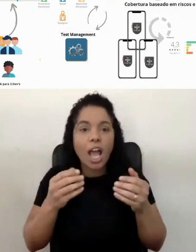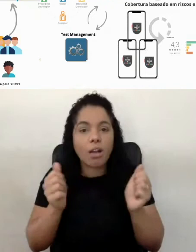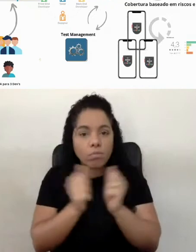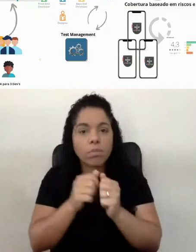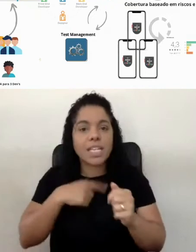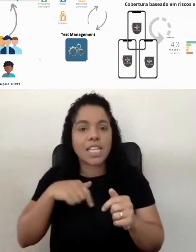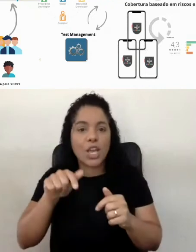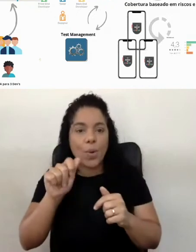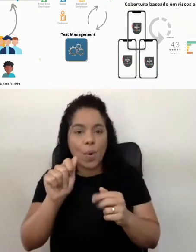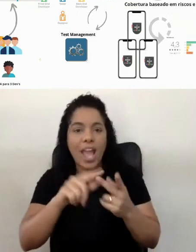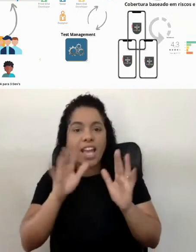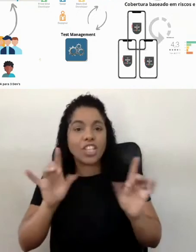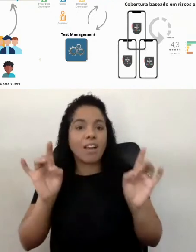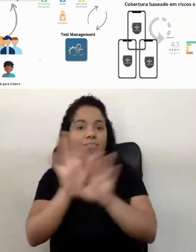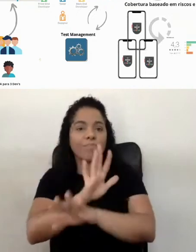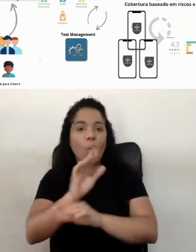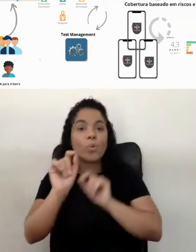o drivado,